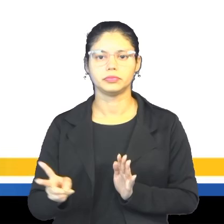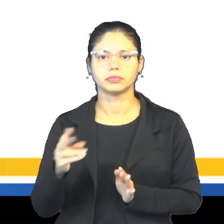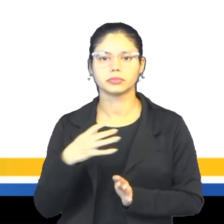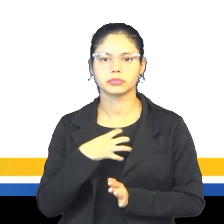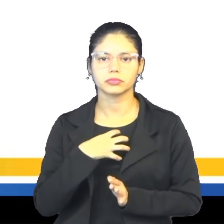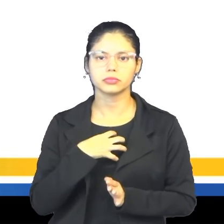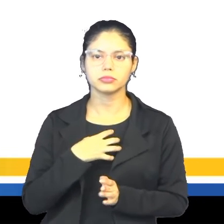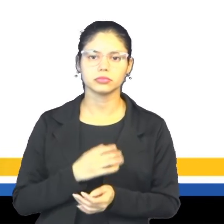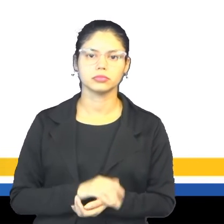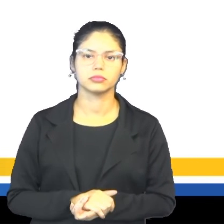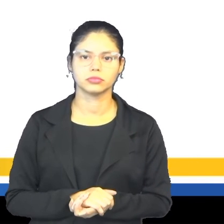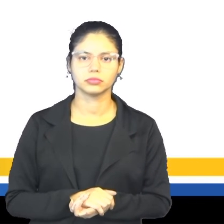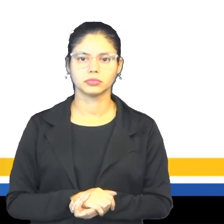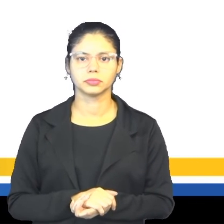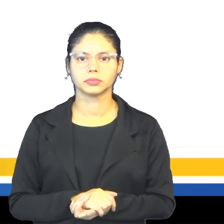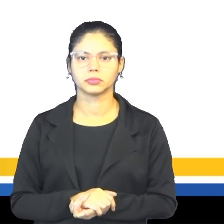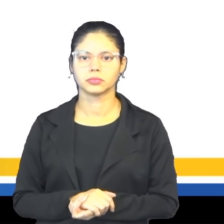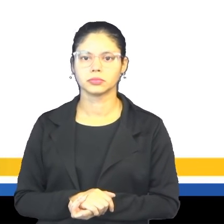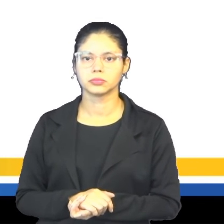sentido, né, completo?